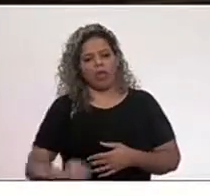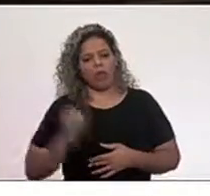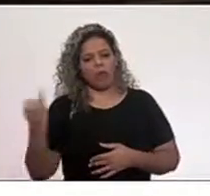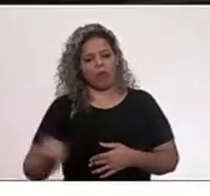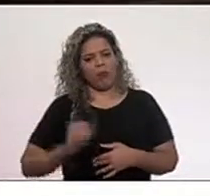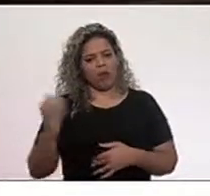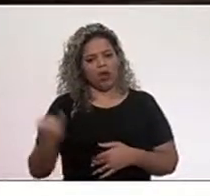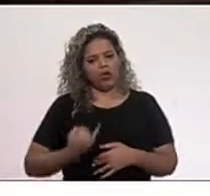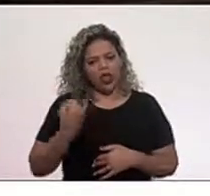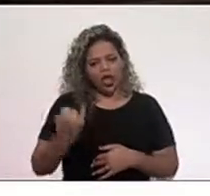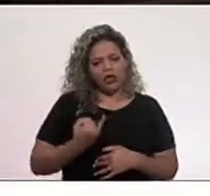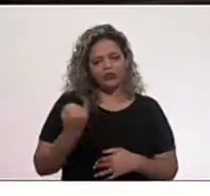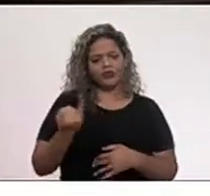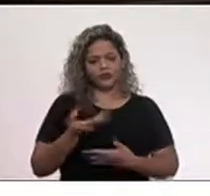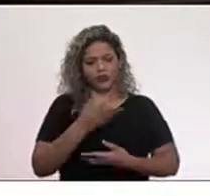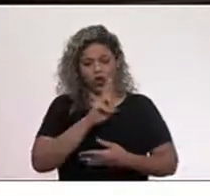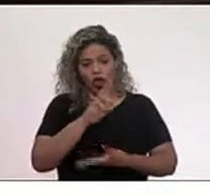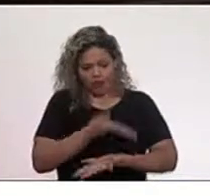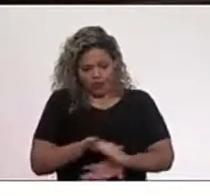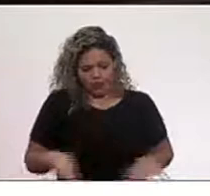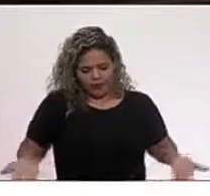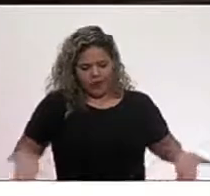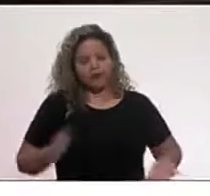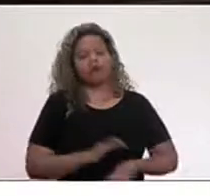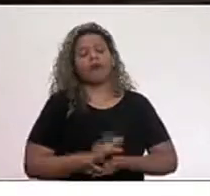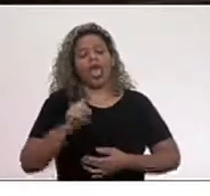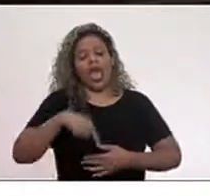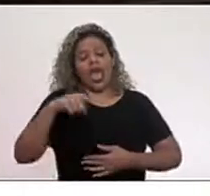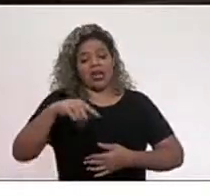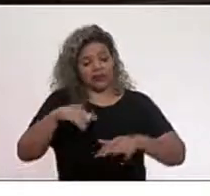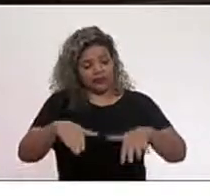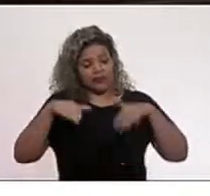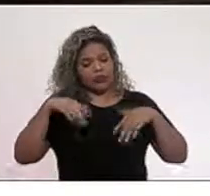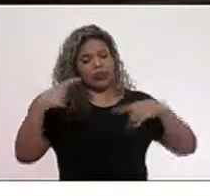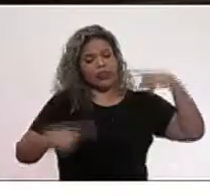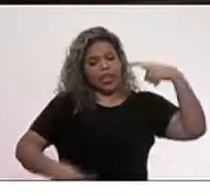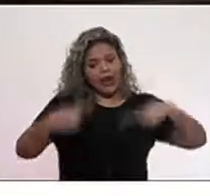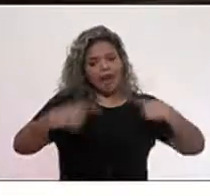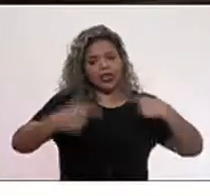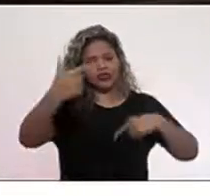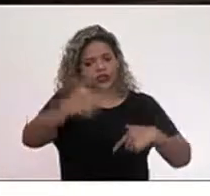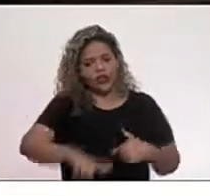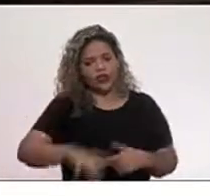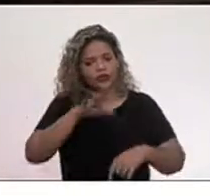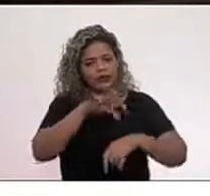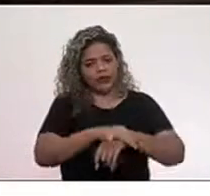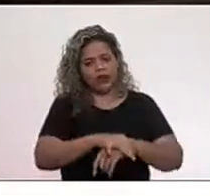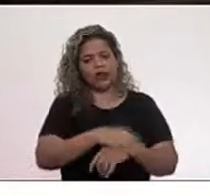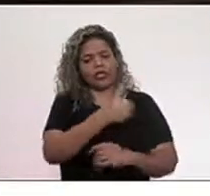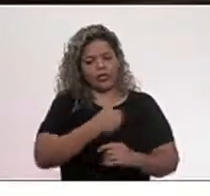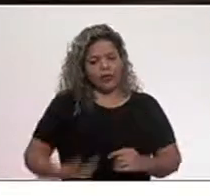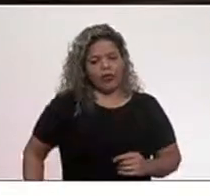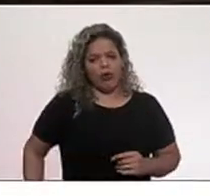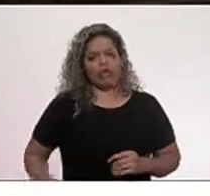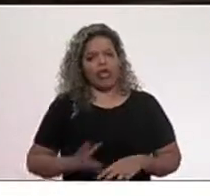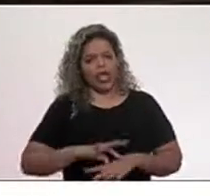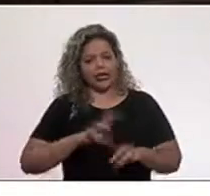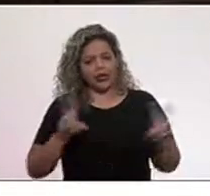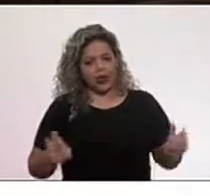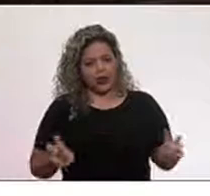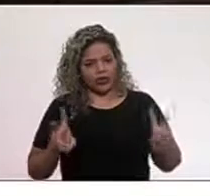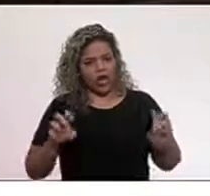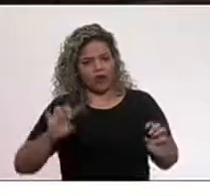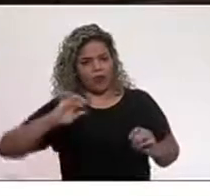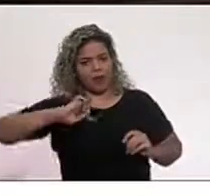importância que esse parlamento traga o debate de novo da segurança pública. Esse é um tema